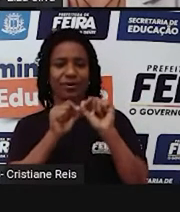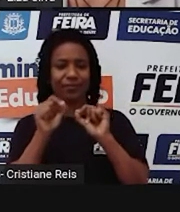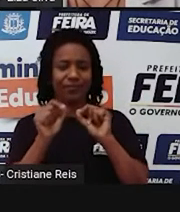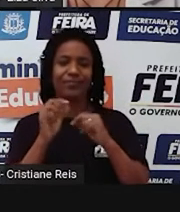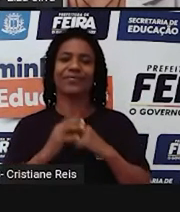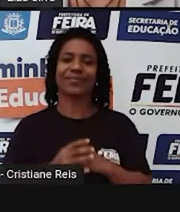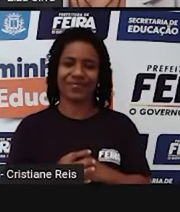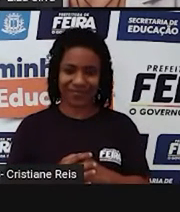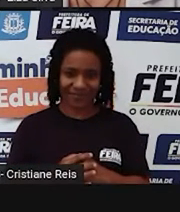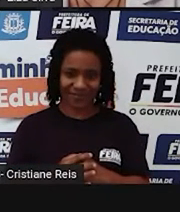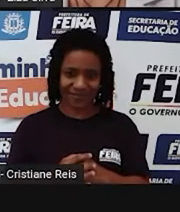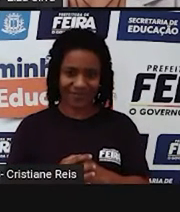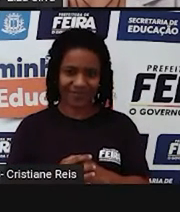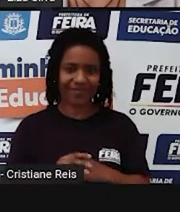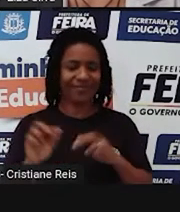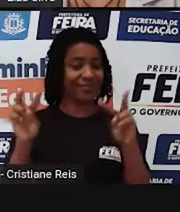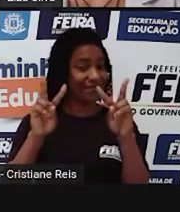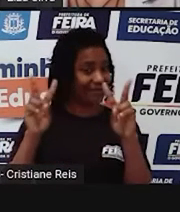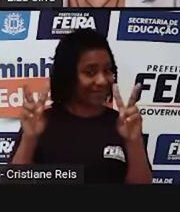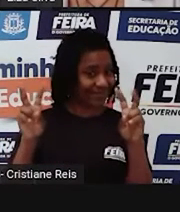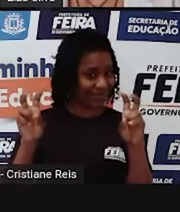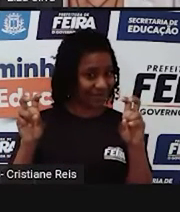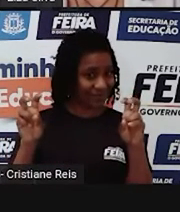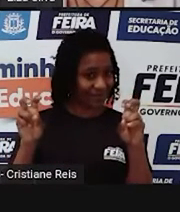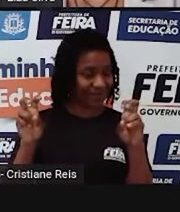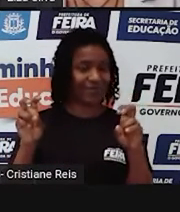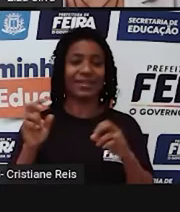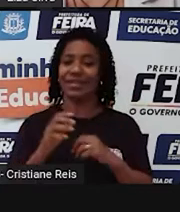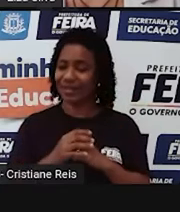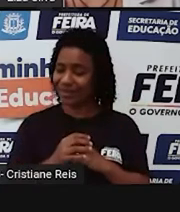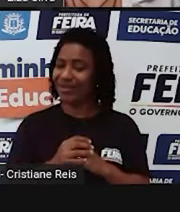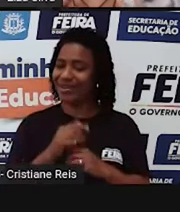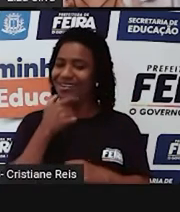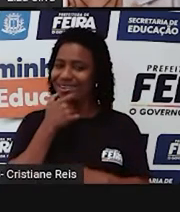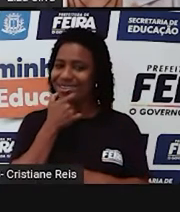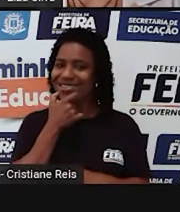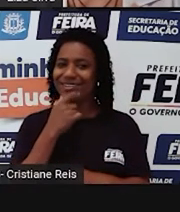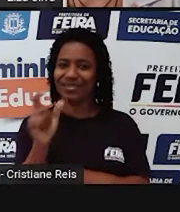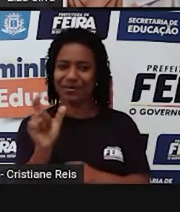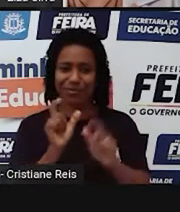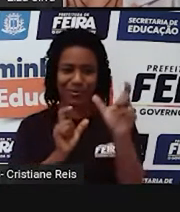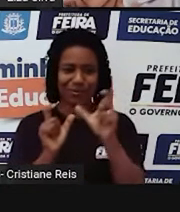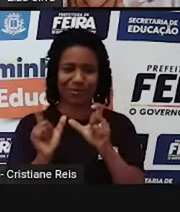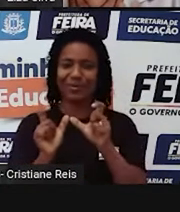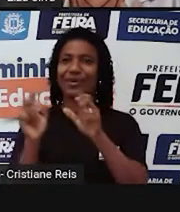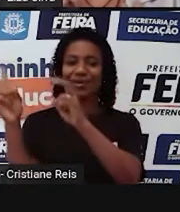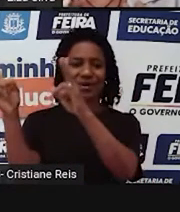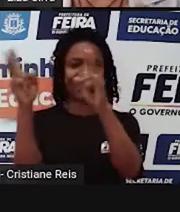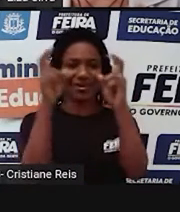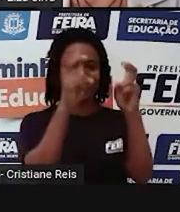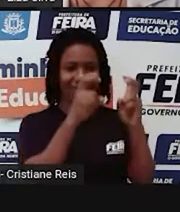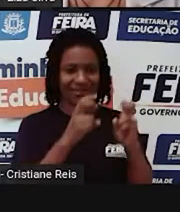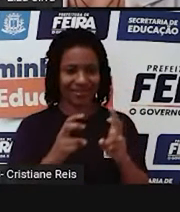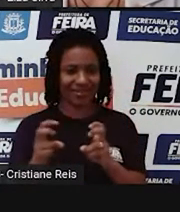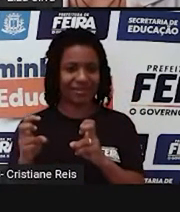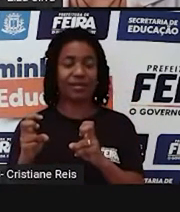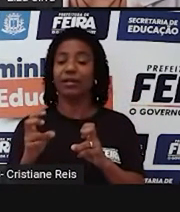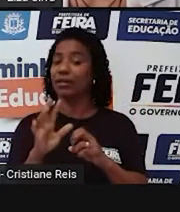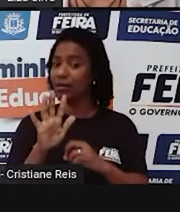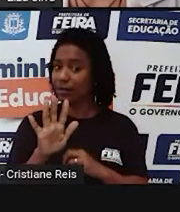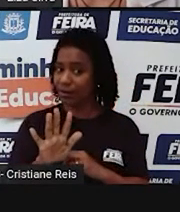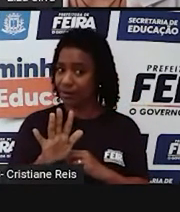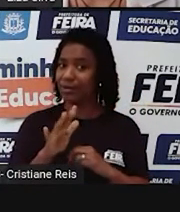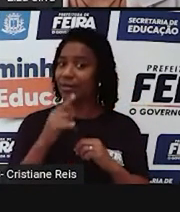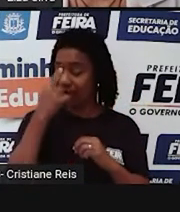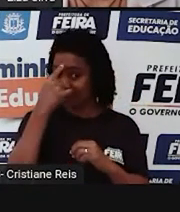English words are on us. As palavras do inglês ao nosso redor. Não deixem de